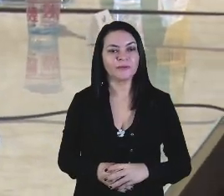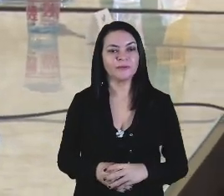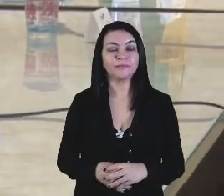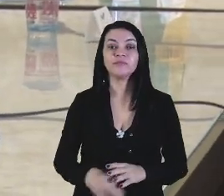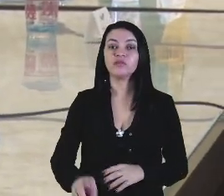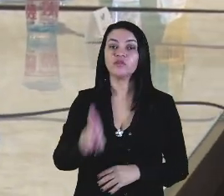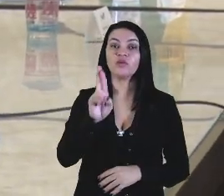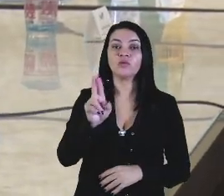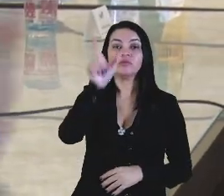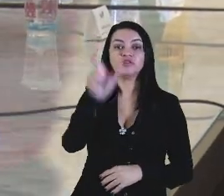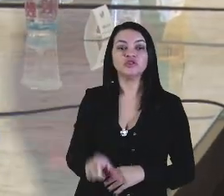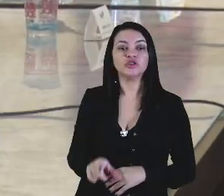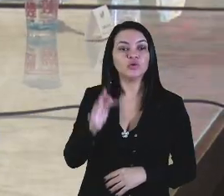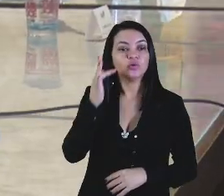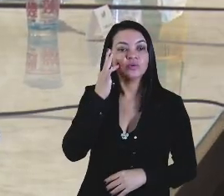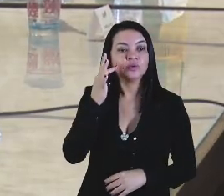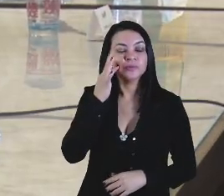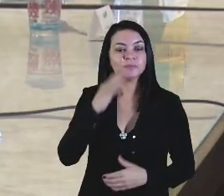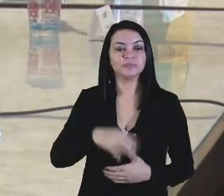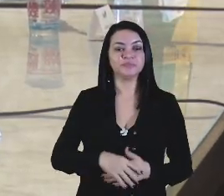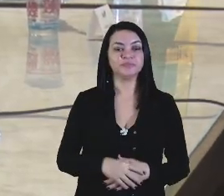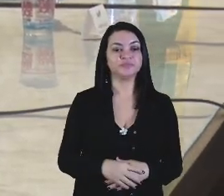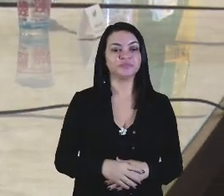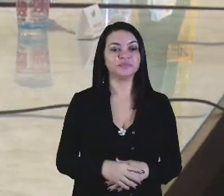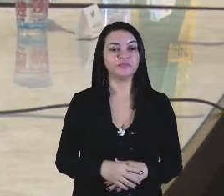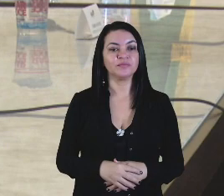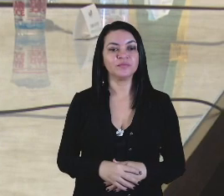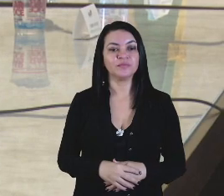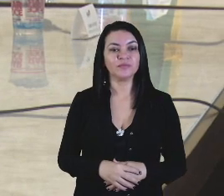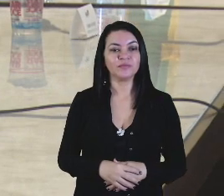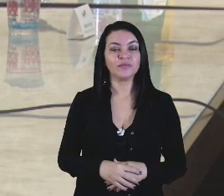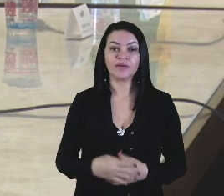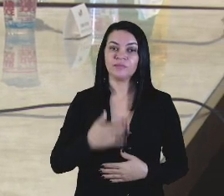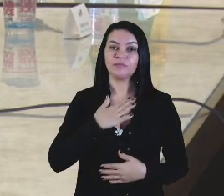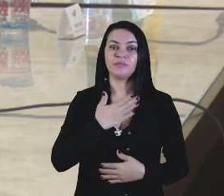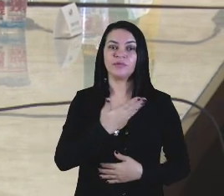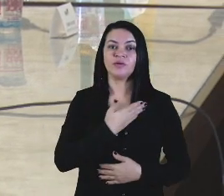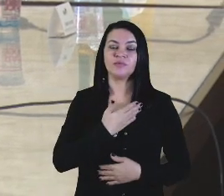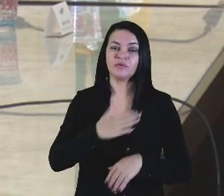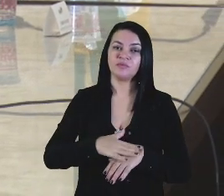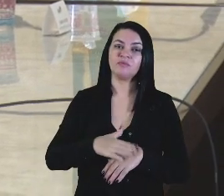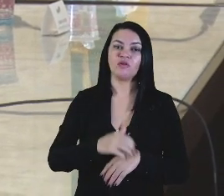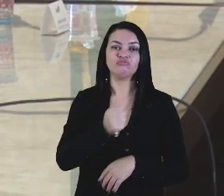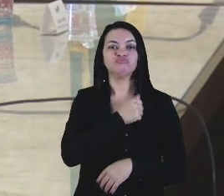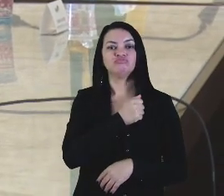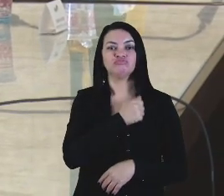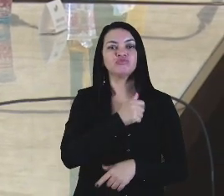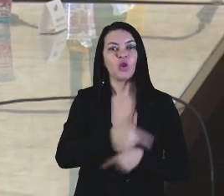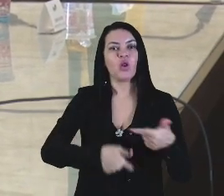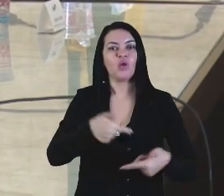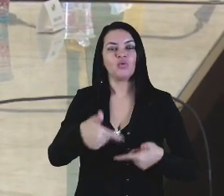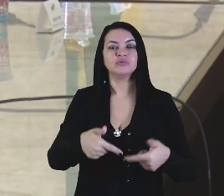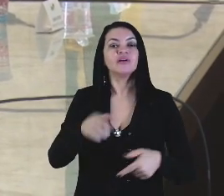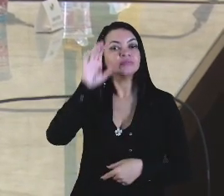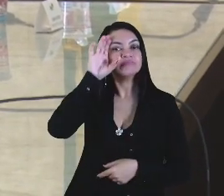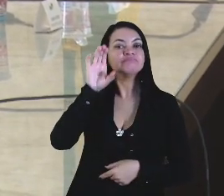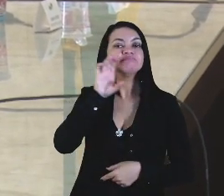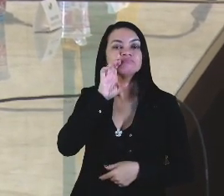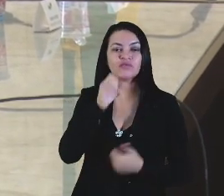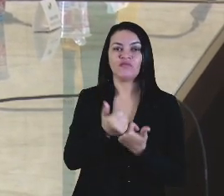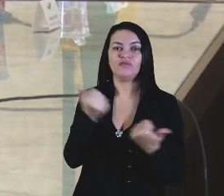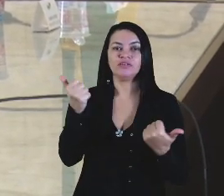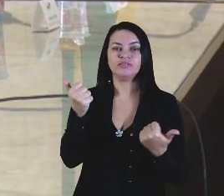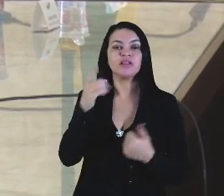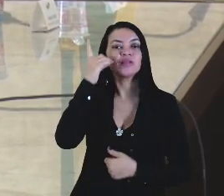Senhor governador Flávio Dino, amigo, companheiro de luta, vice-governador Carlos Brandão, deputado da